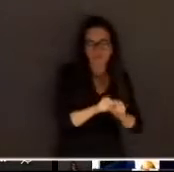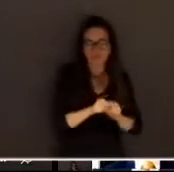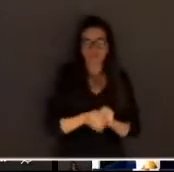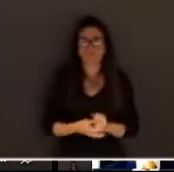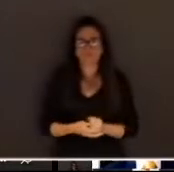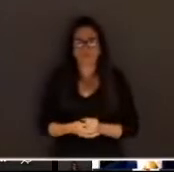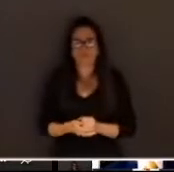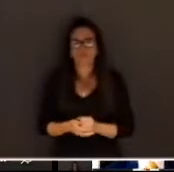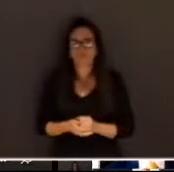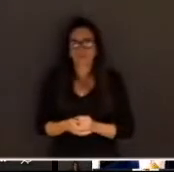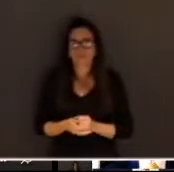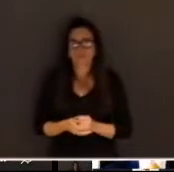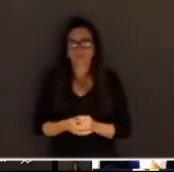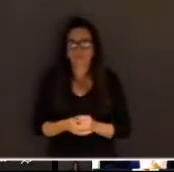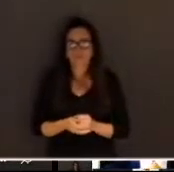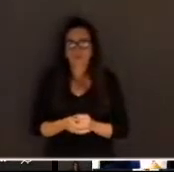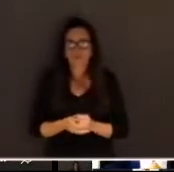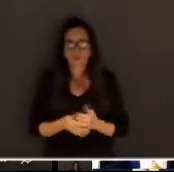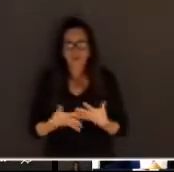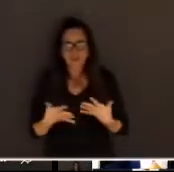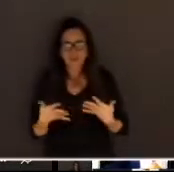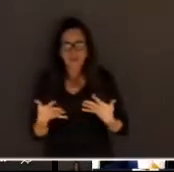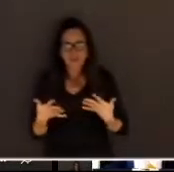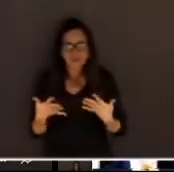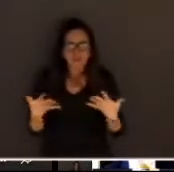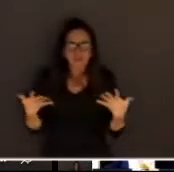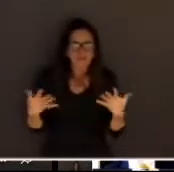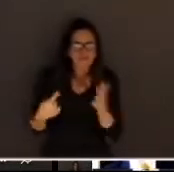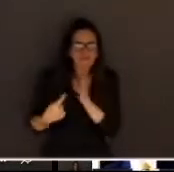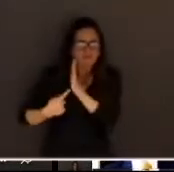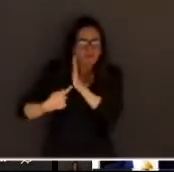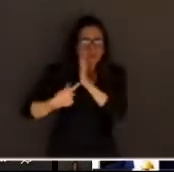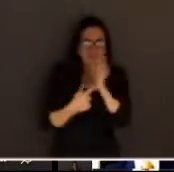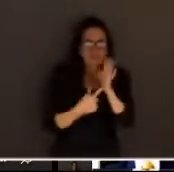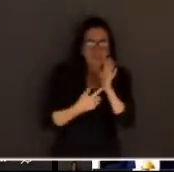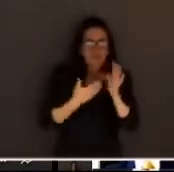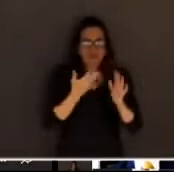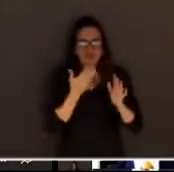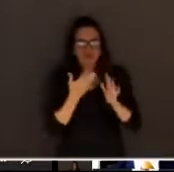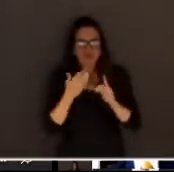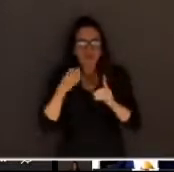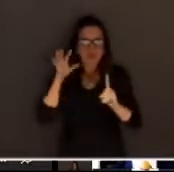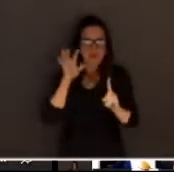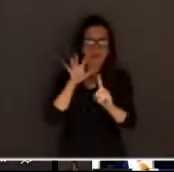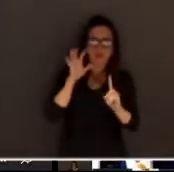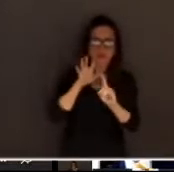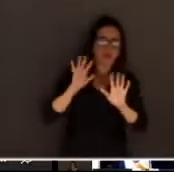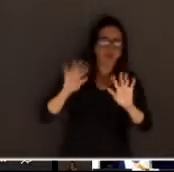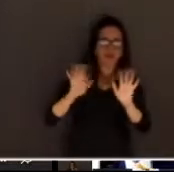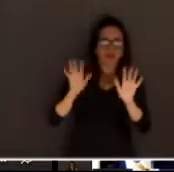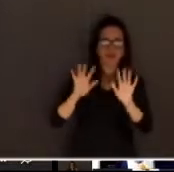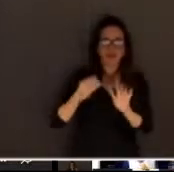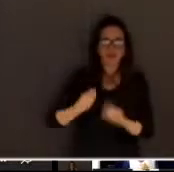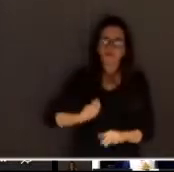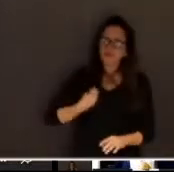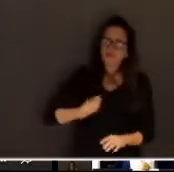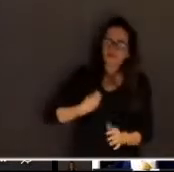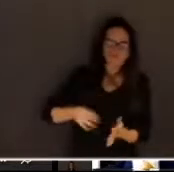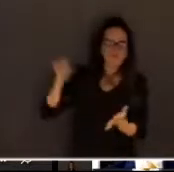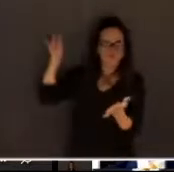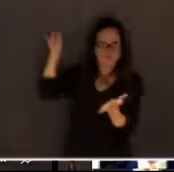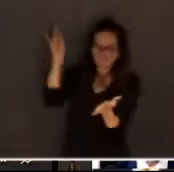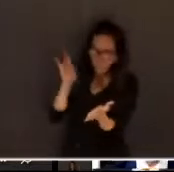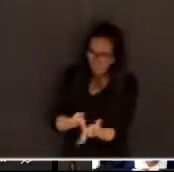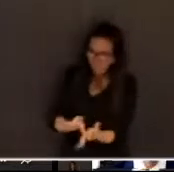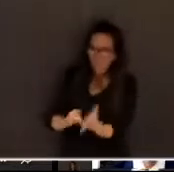sem qualquer traço de sensacionalismo, mas porque a vida é como ela é e nós temos